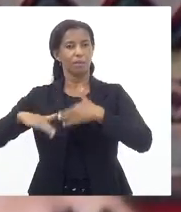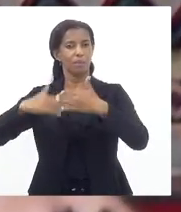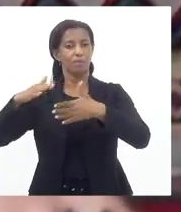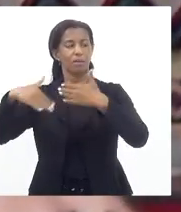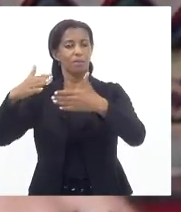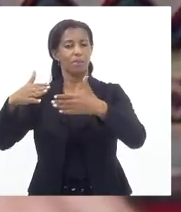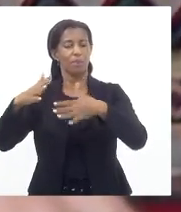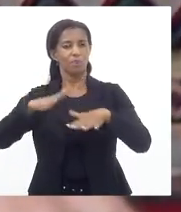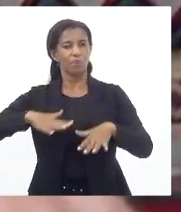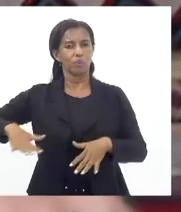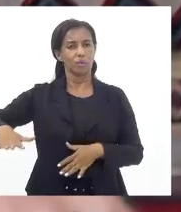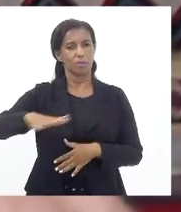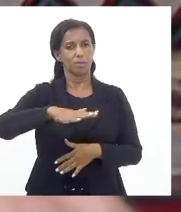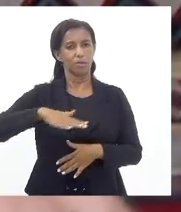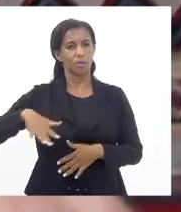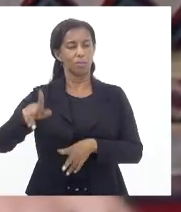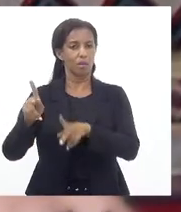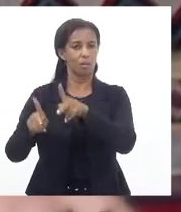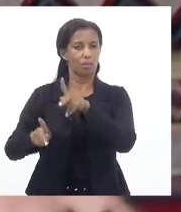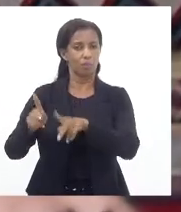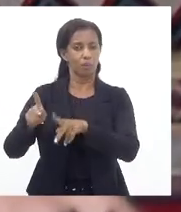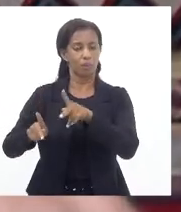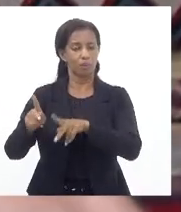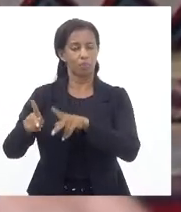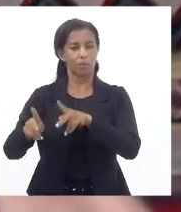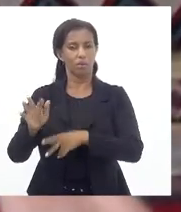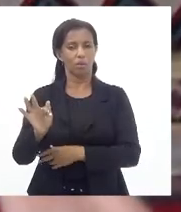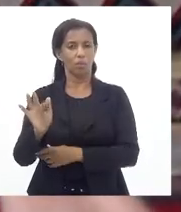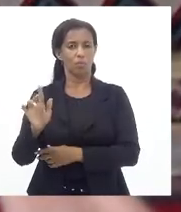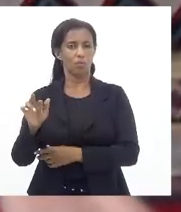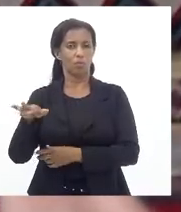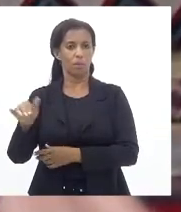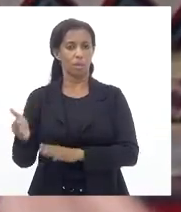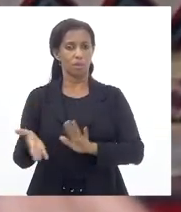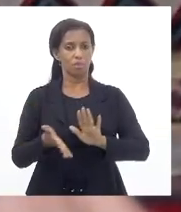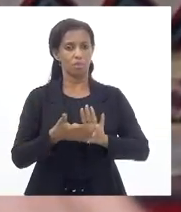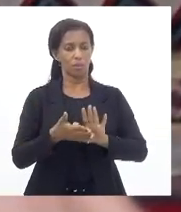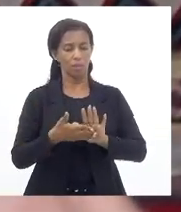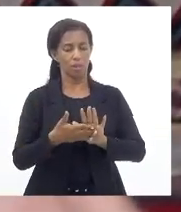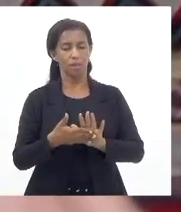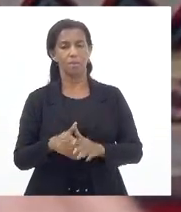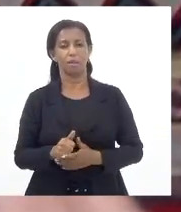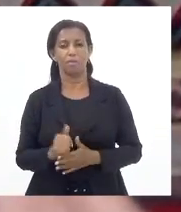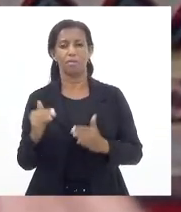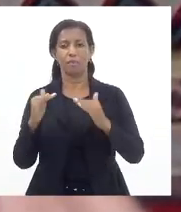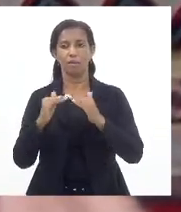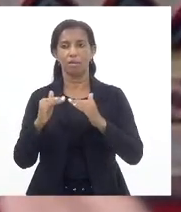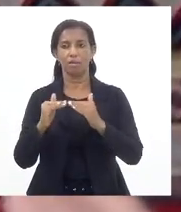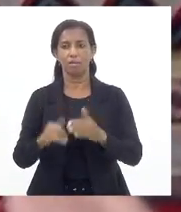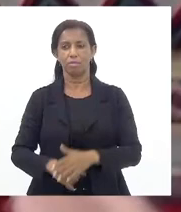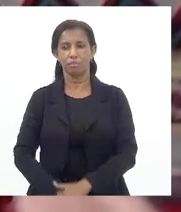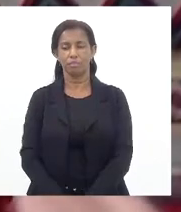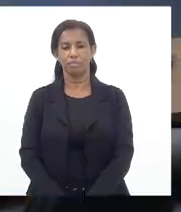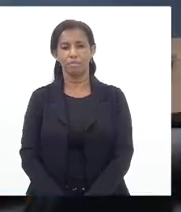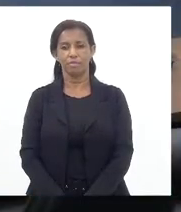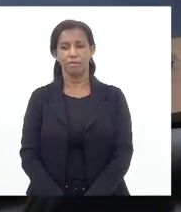humano da população fluminense. O suposto, meu parecer ao projeto é favorável.